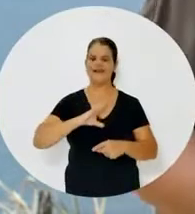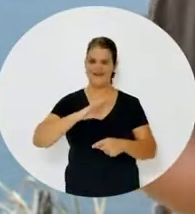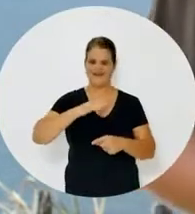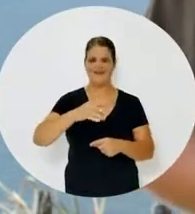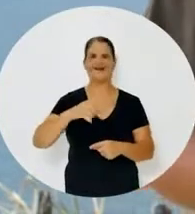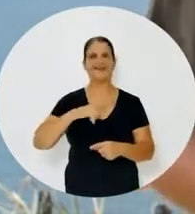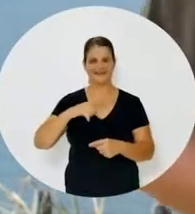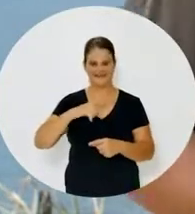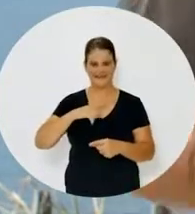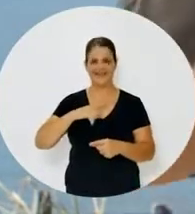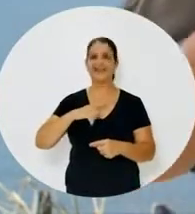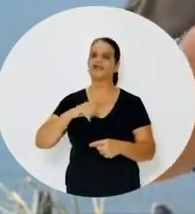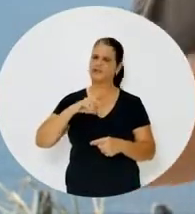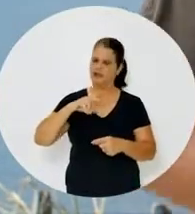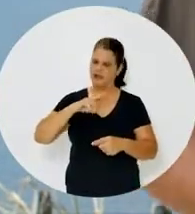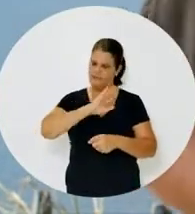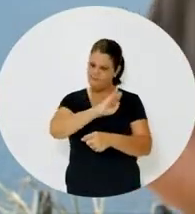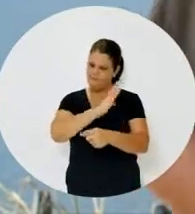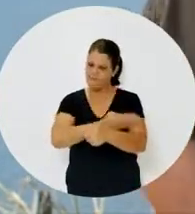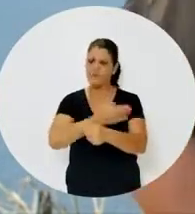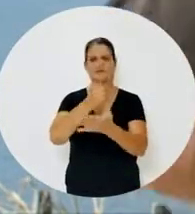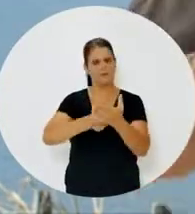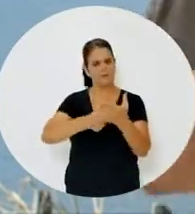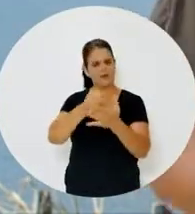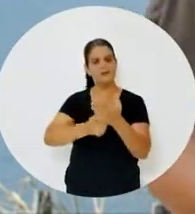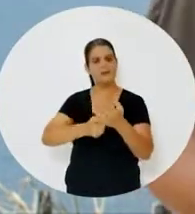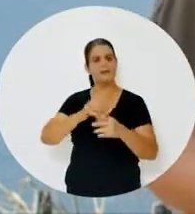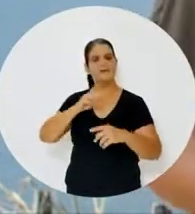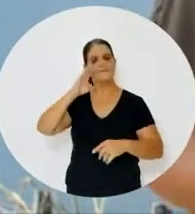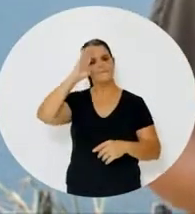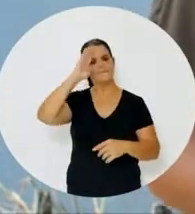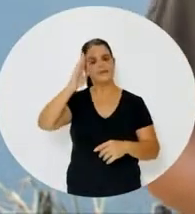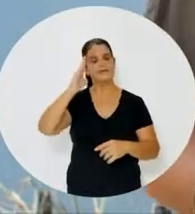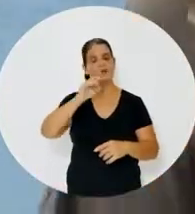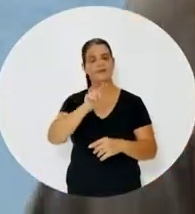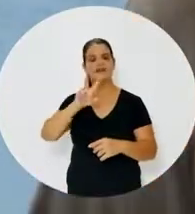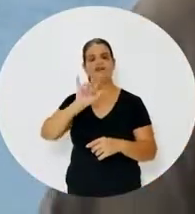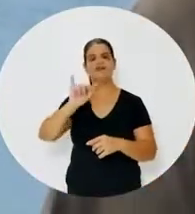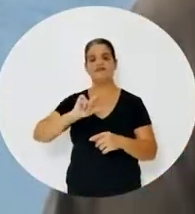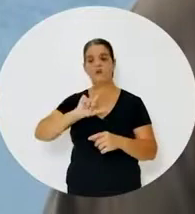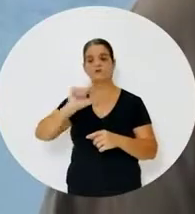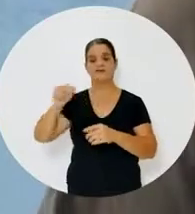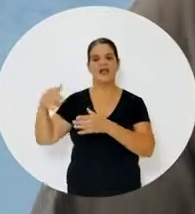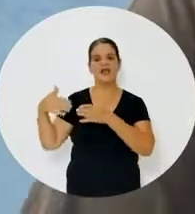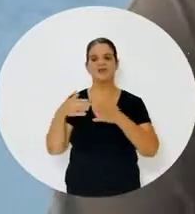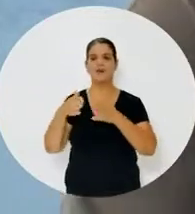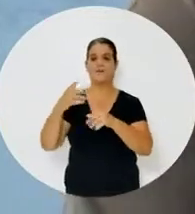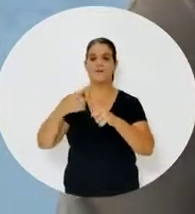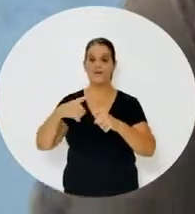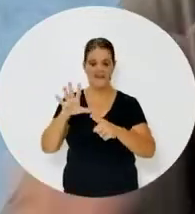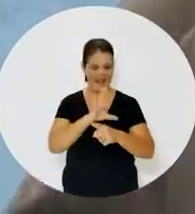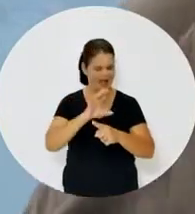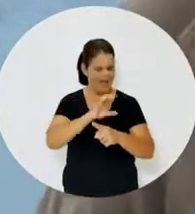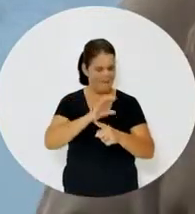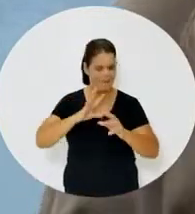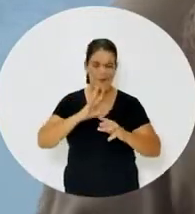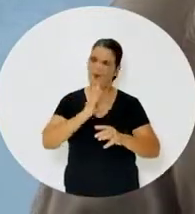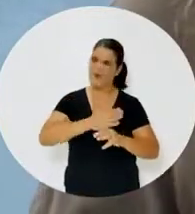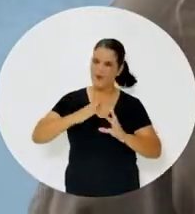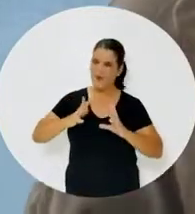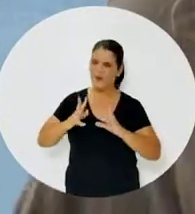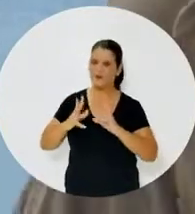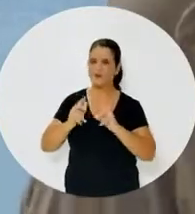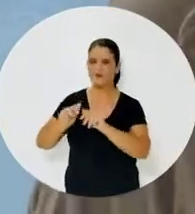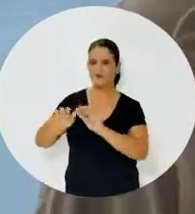medo Porque aqui a gente tem coragem Tem força pra resistir E principalmente Eles vão sair do nosso caminho